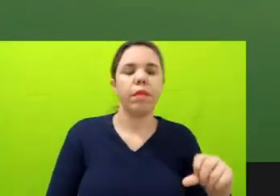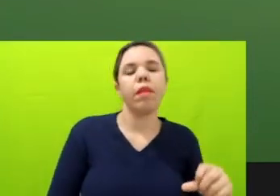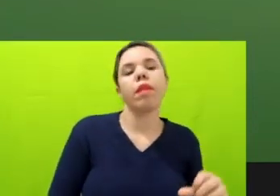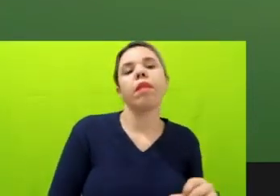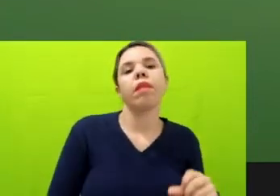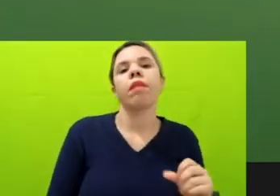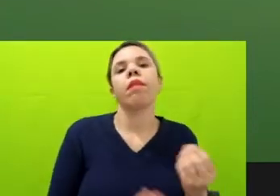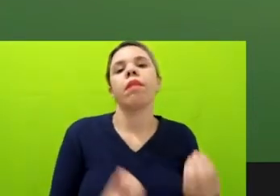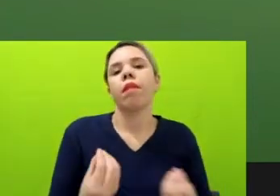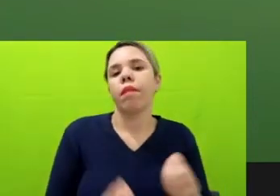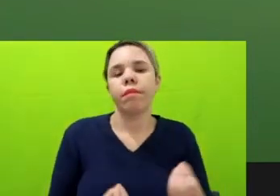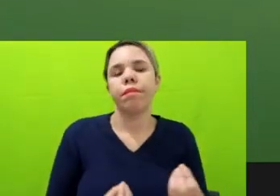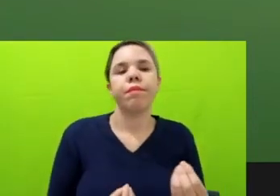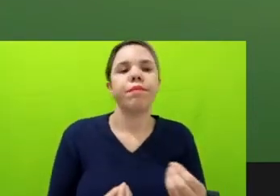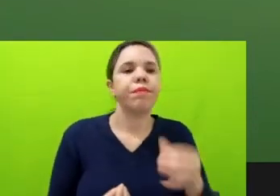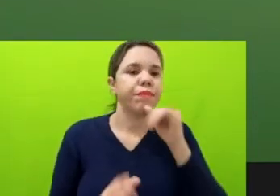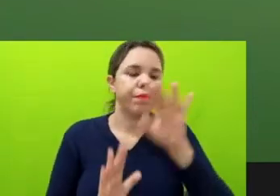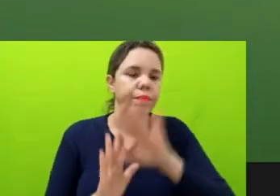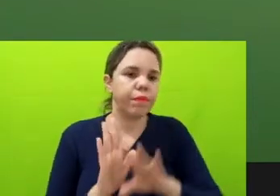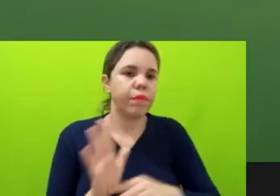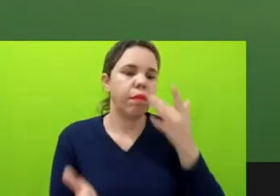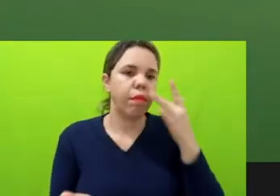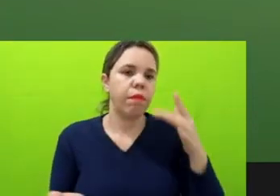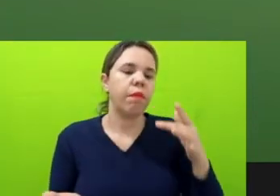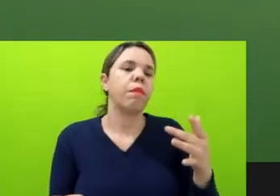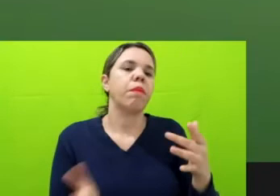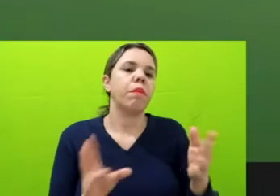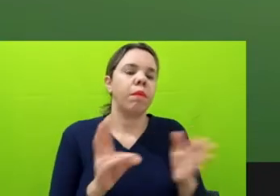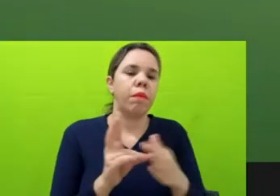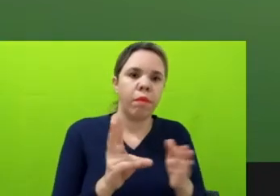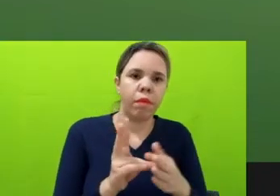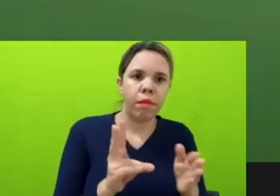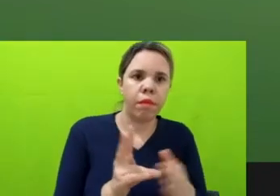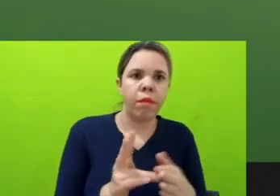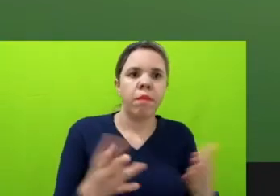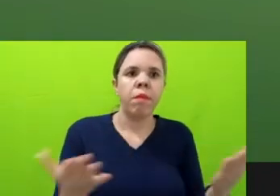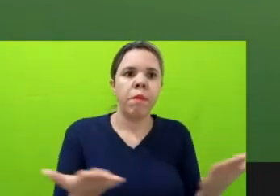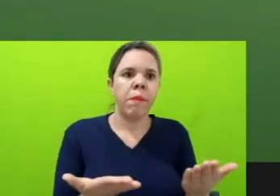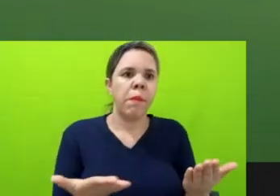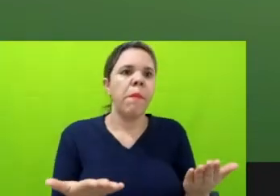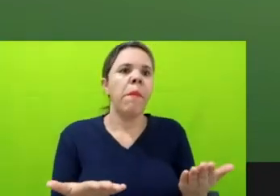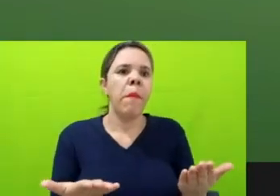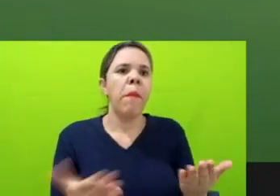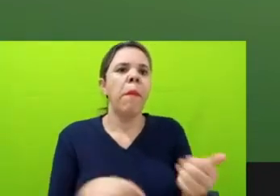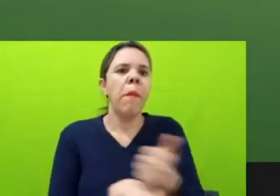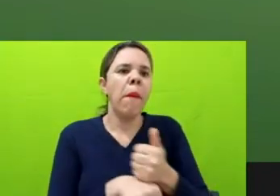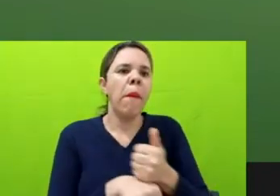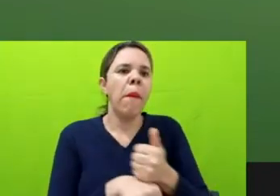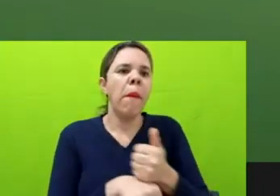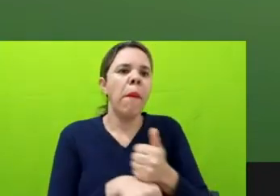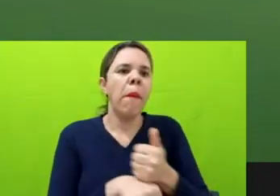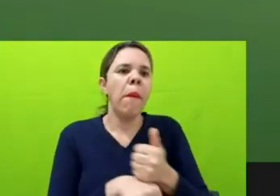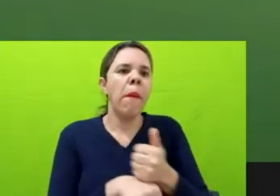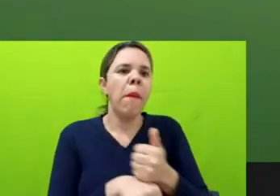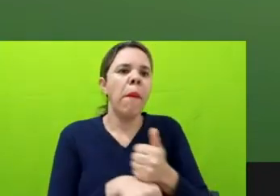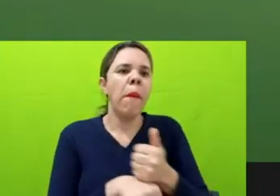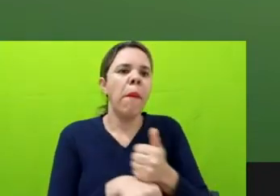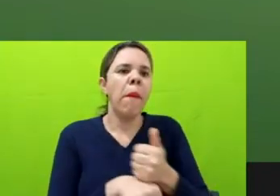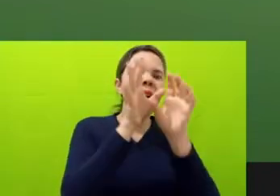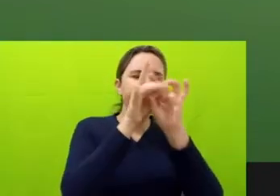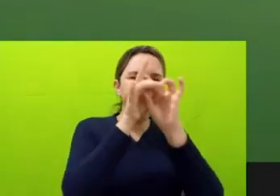cadeia ilegal do ouro na terra indígena Yanomami, vocês sabem que hoje a área ambiental desse território está praticamente a metade